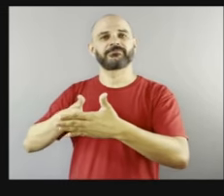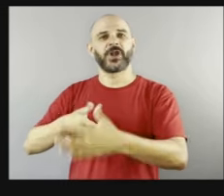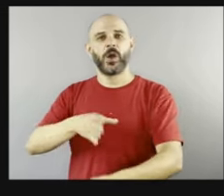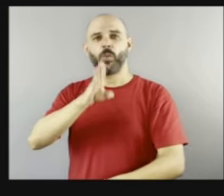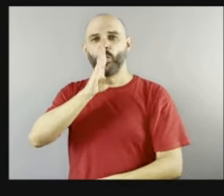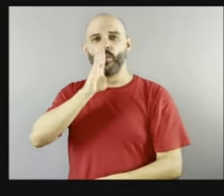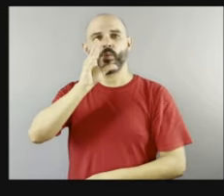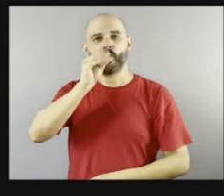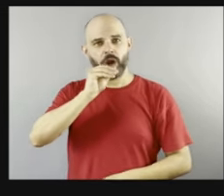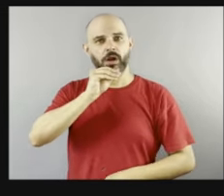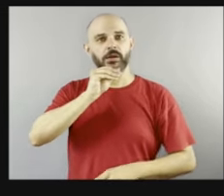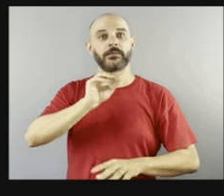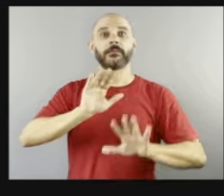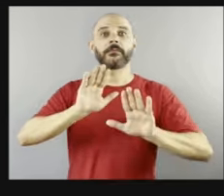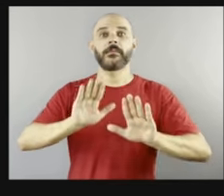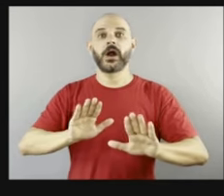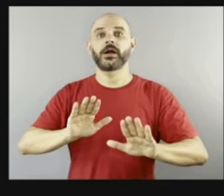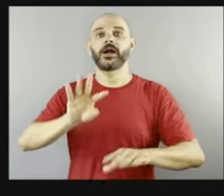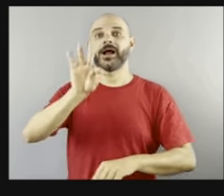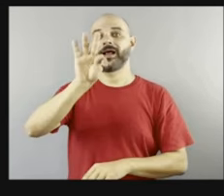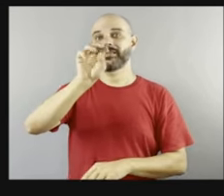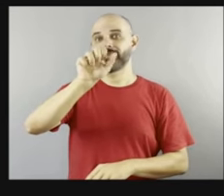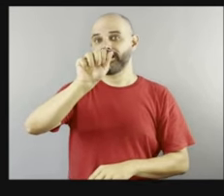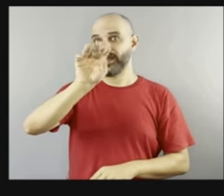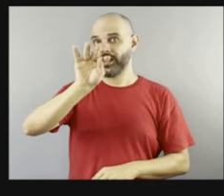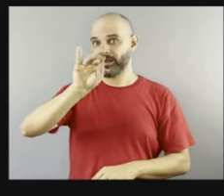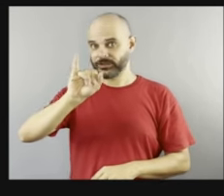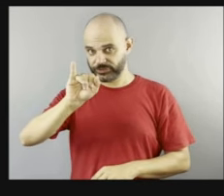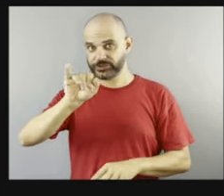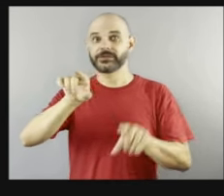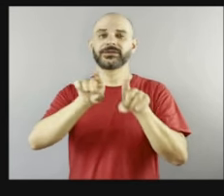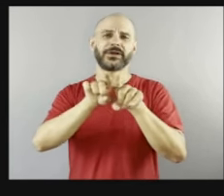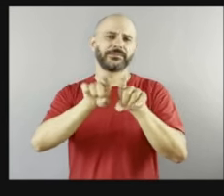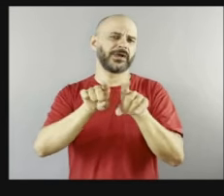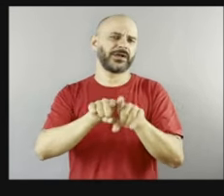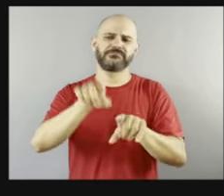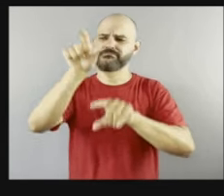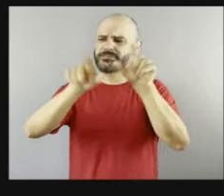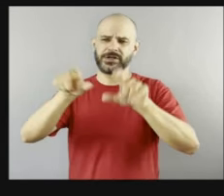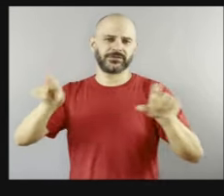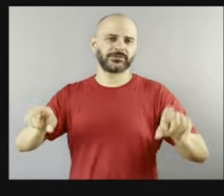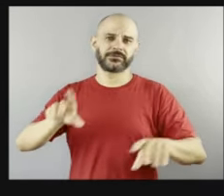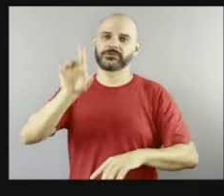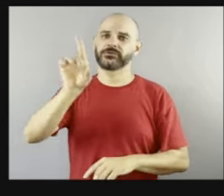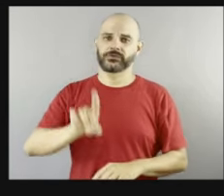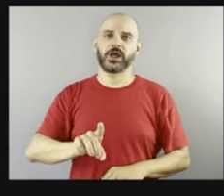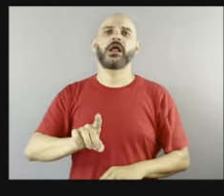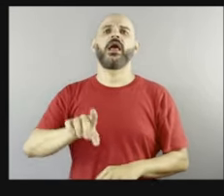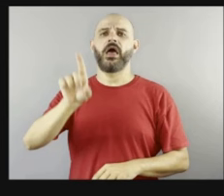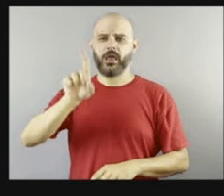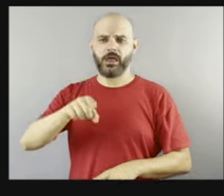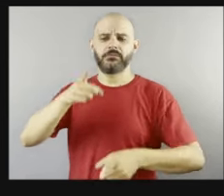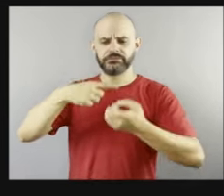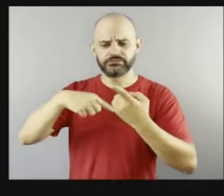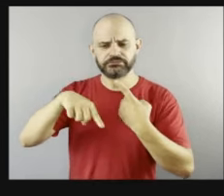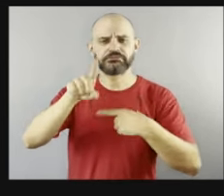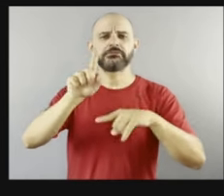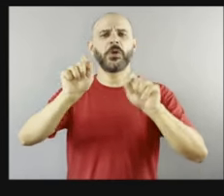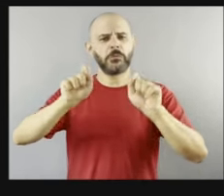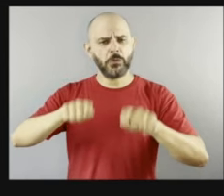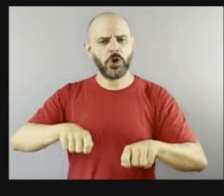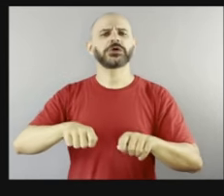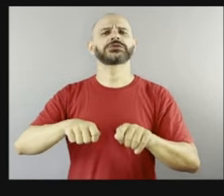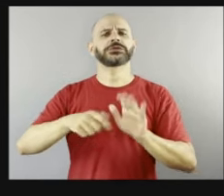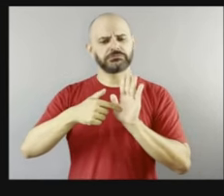mas no caso da Tati, de tantas pessoas com deficiência, elas são resilientes, e elas mostram que é